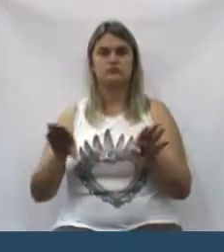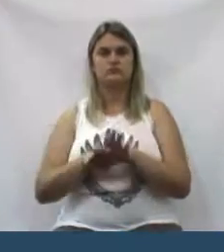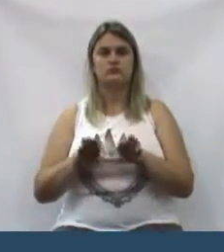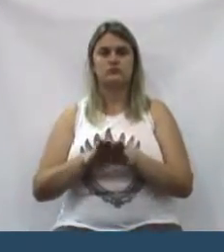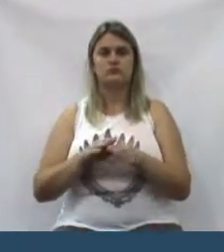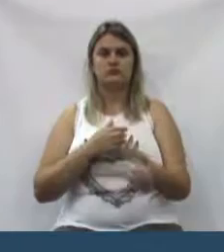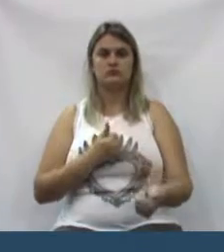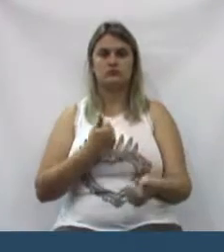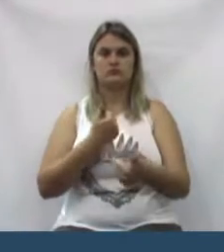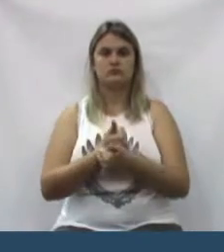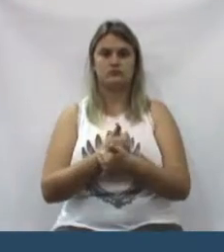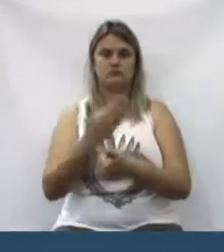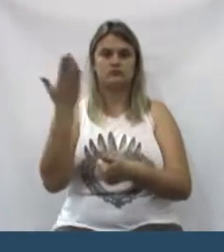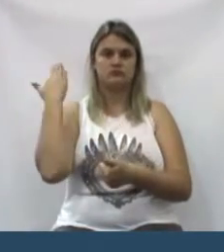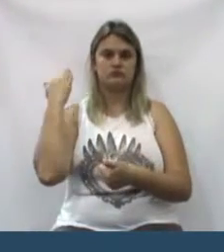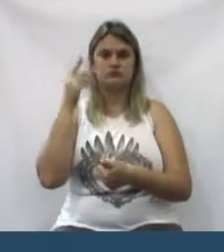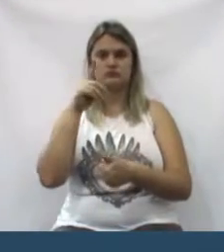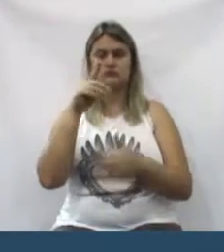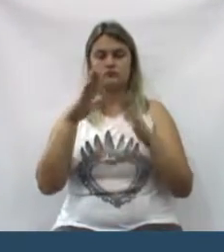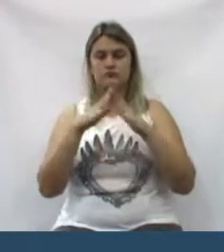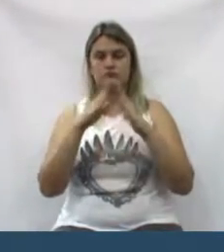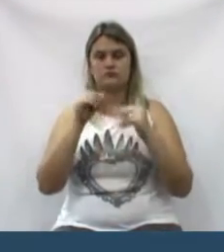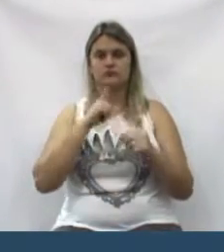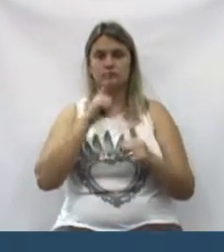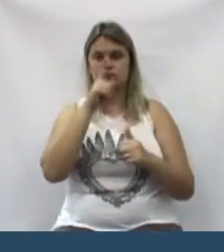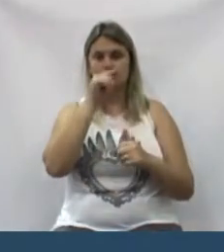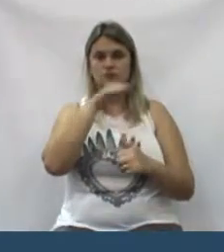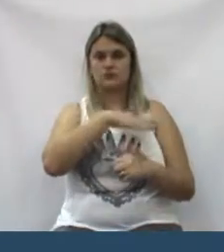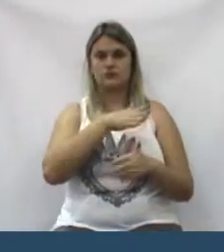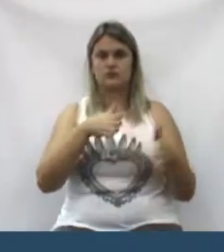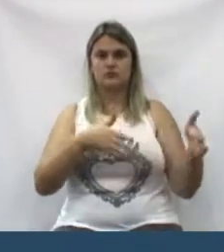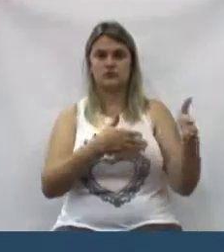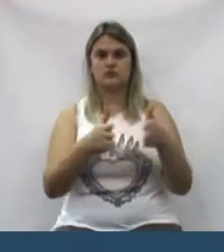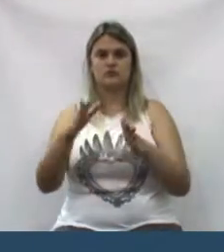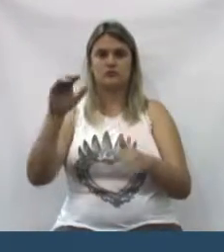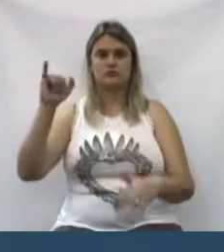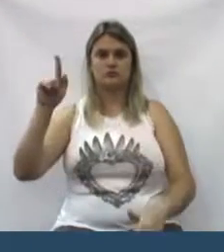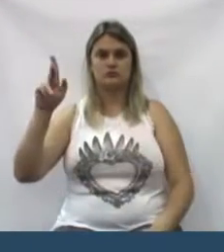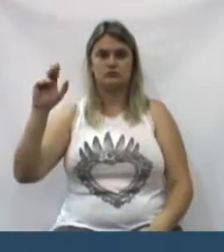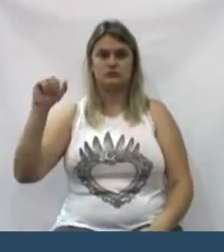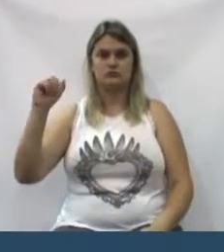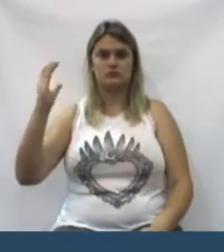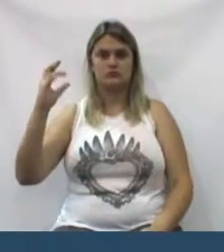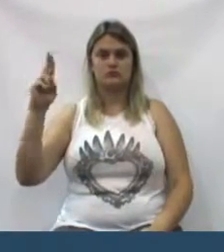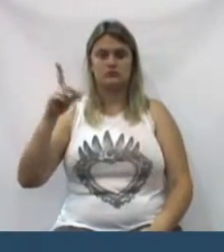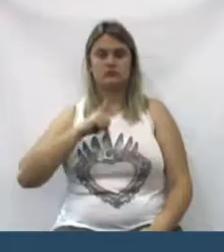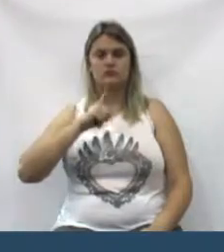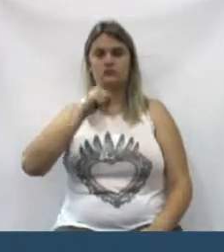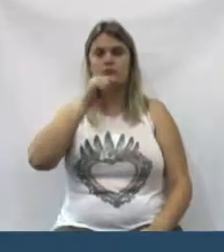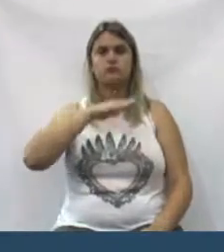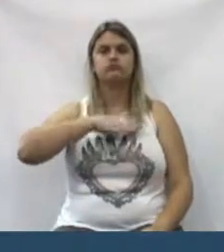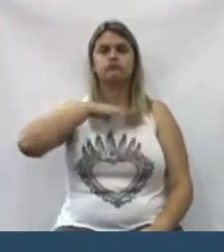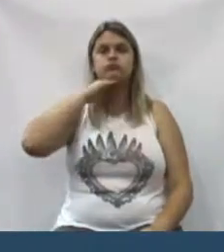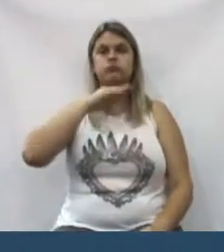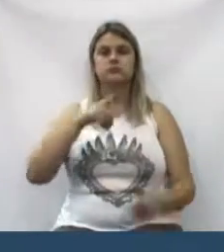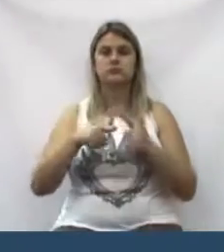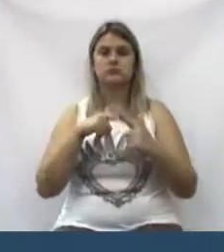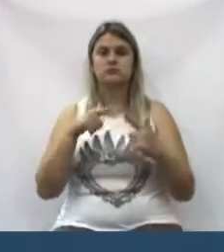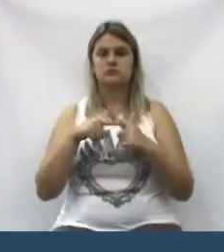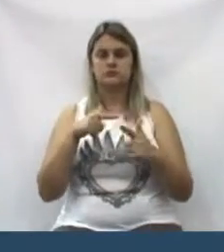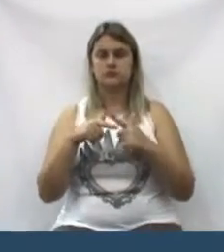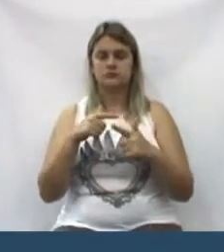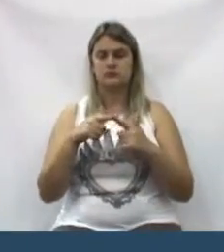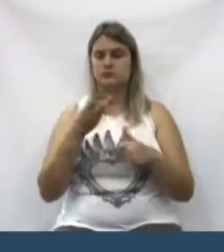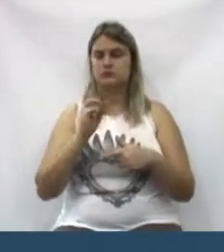estão com a parte dos fundos dentro do rio Guaçu que hoje está cheio esse ano passou